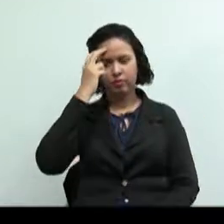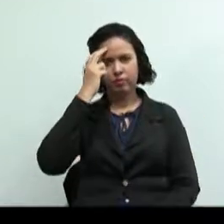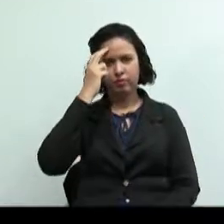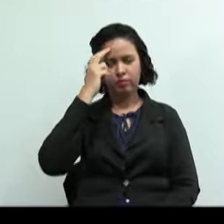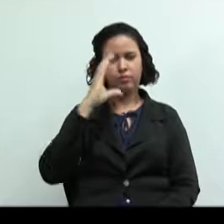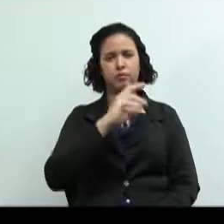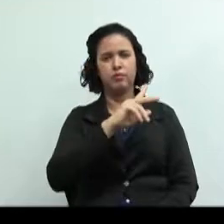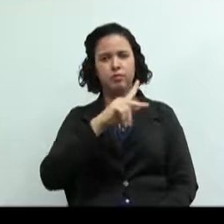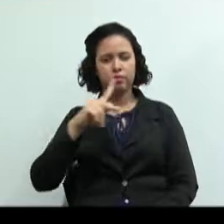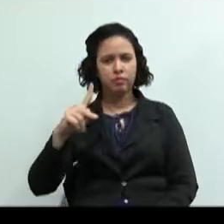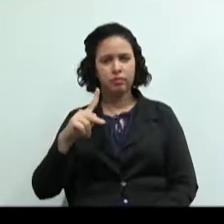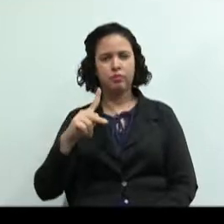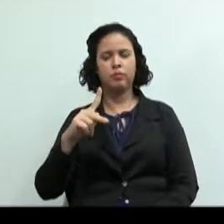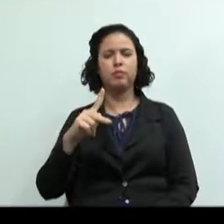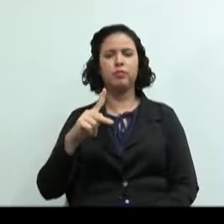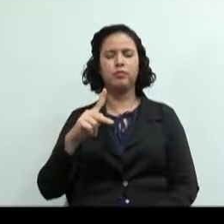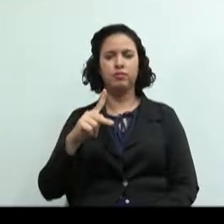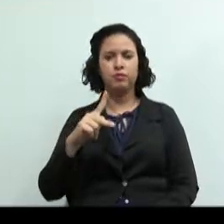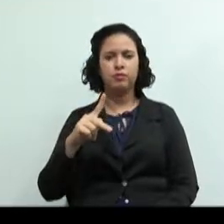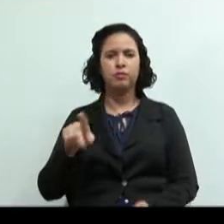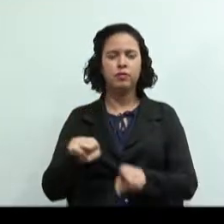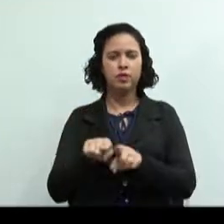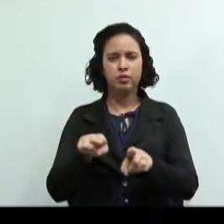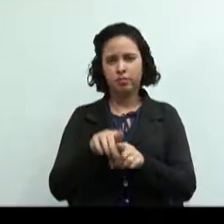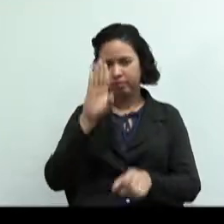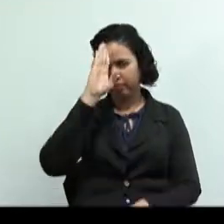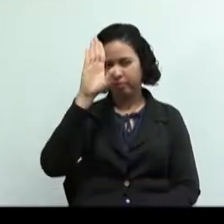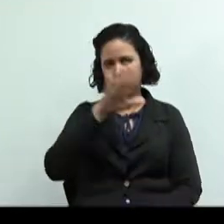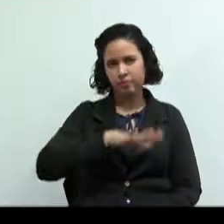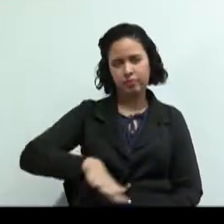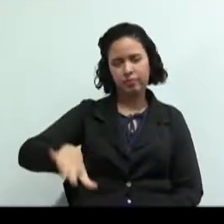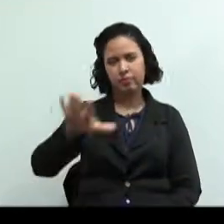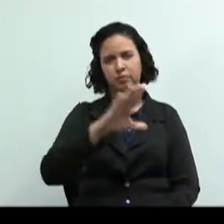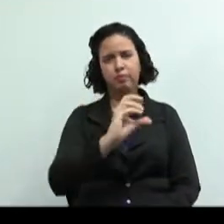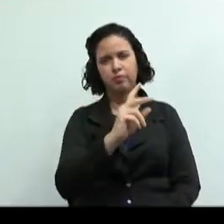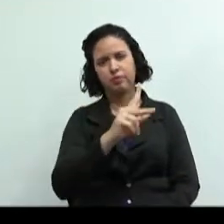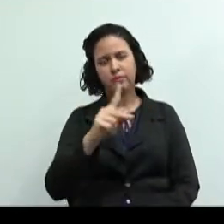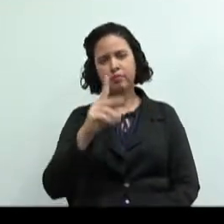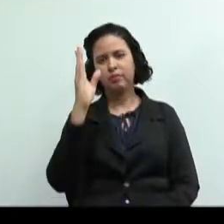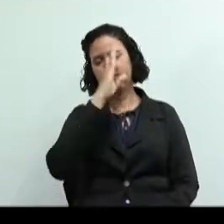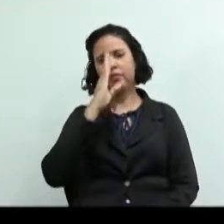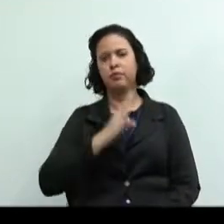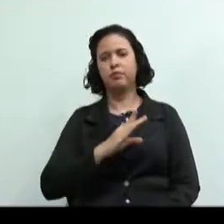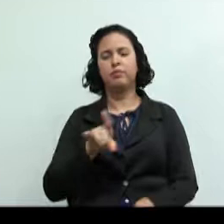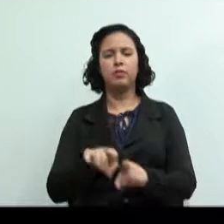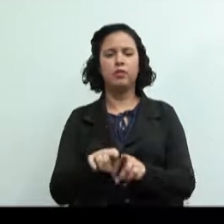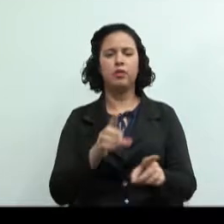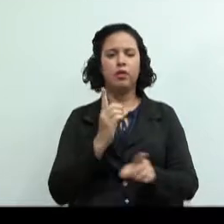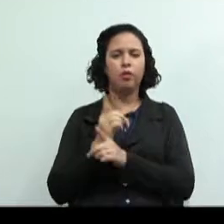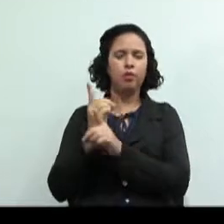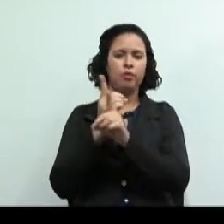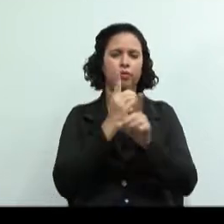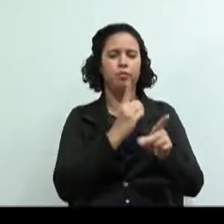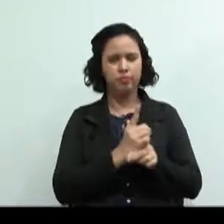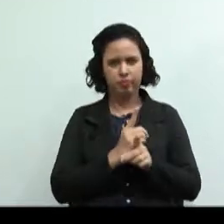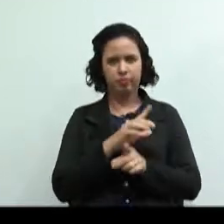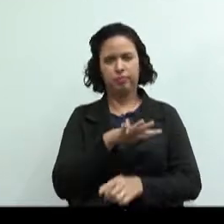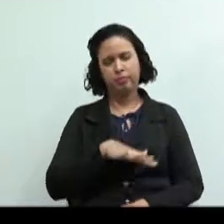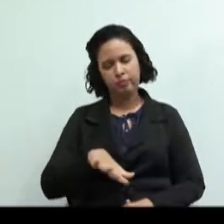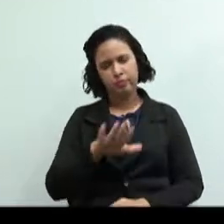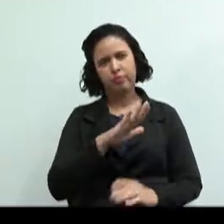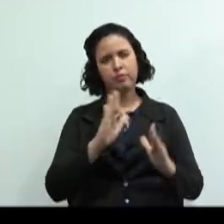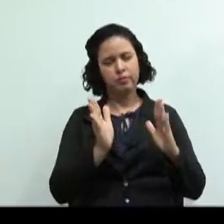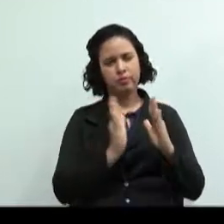descrever os principais campos de atuação das cooperativas no Brasil e identificar os ramos habitacional, de produção, mineral e de